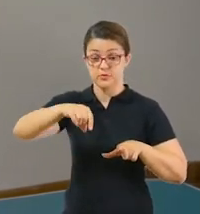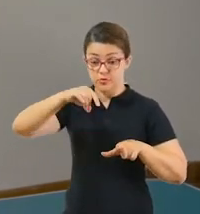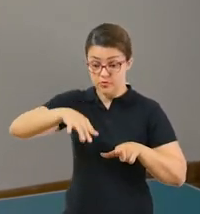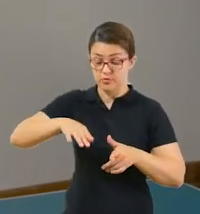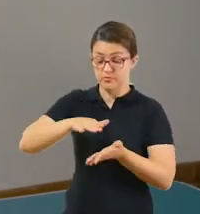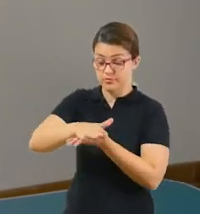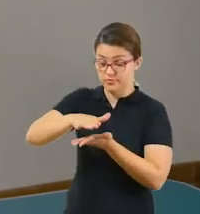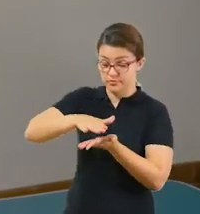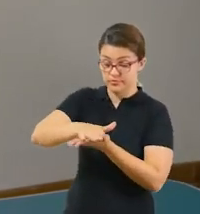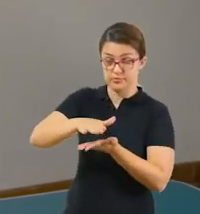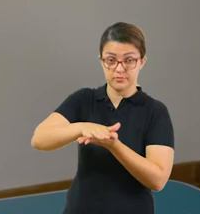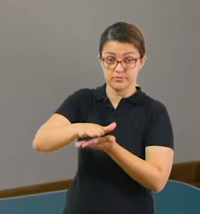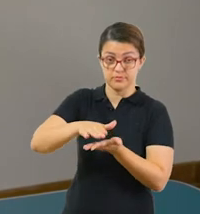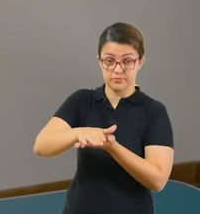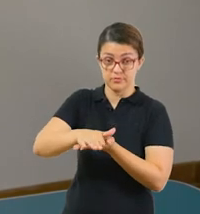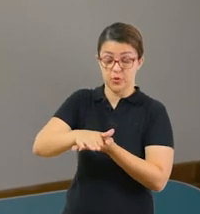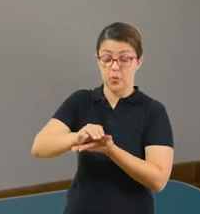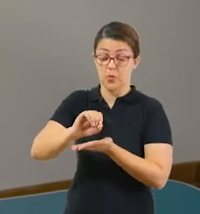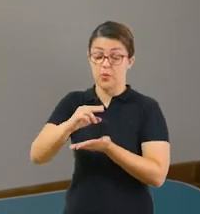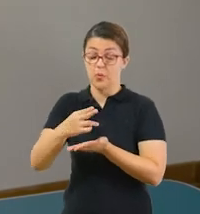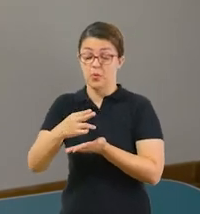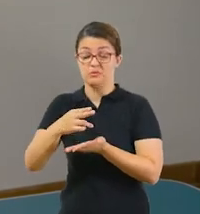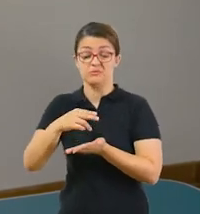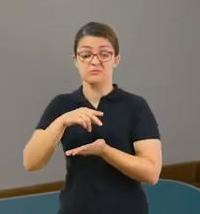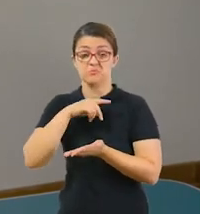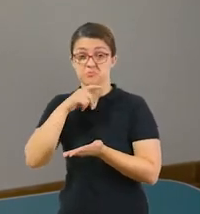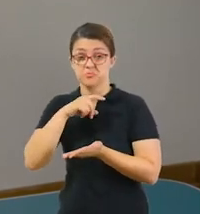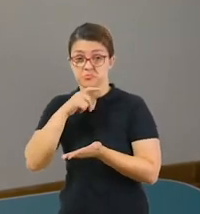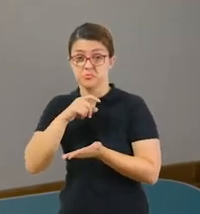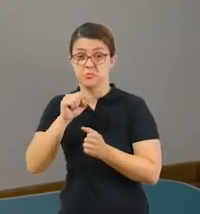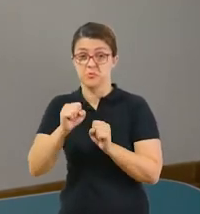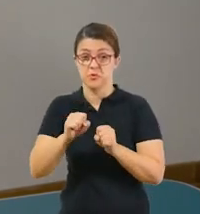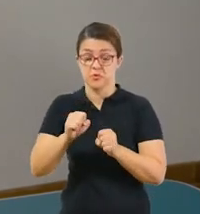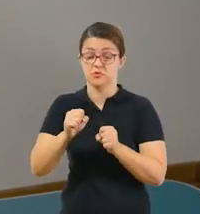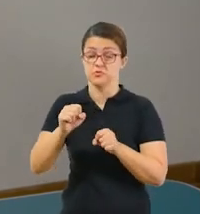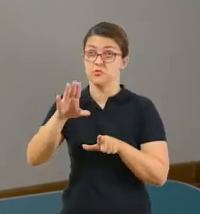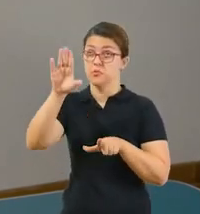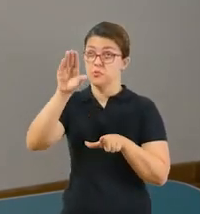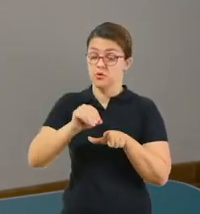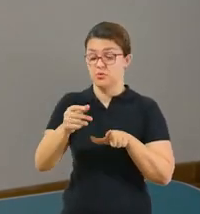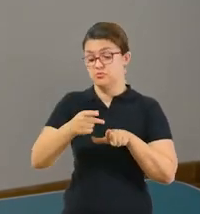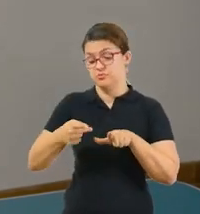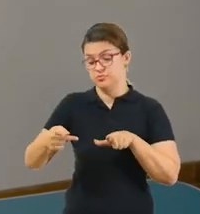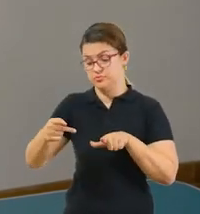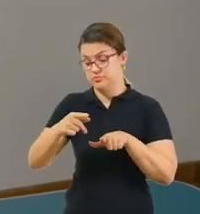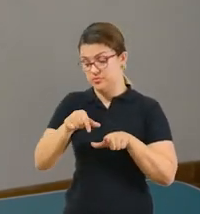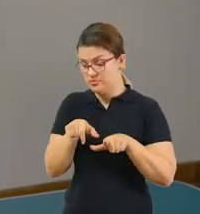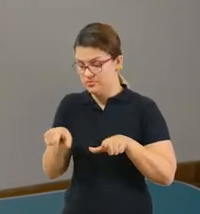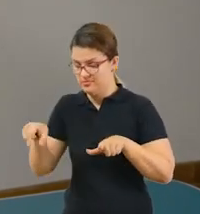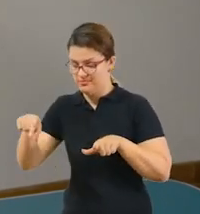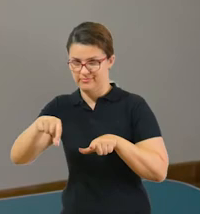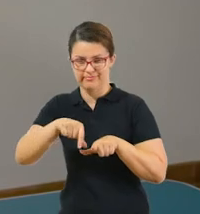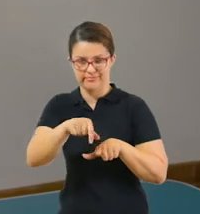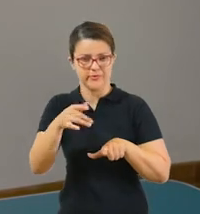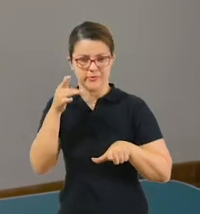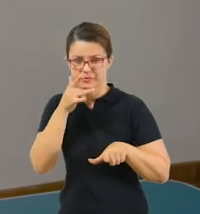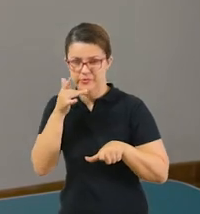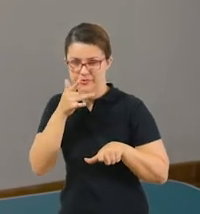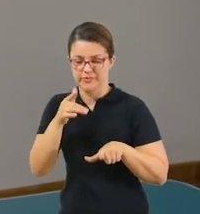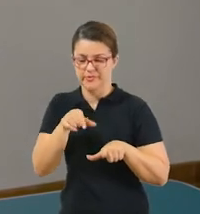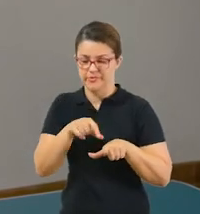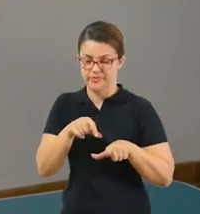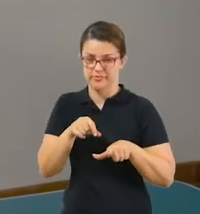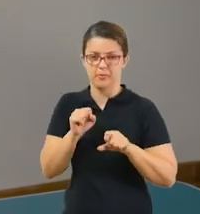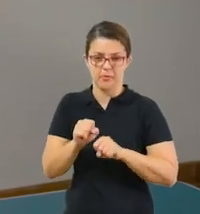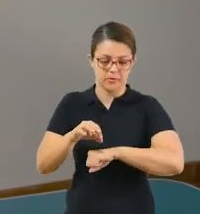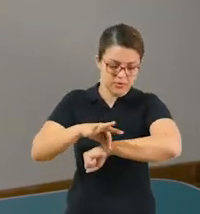imprimirem, se for possível. Ou se não, você também pode fazer o desenho do tabuleiro. Talvez se torne ainda um pouco mais gostoso. Você pega, faz os